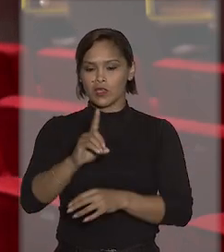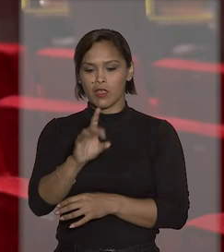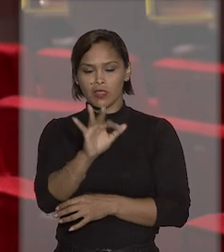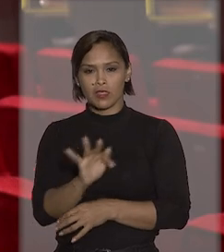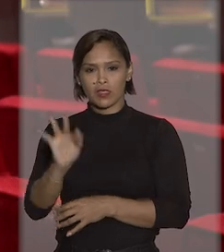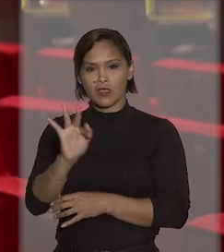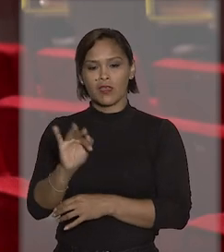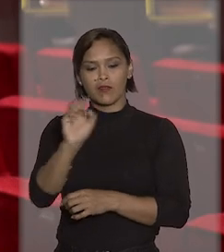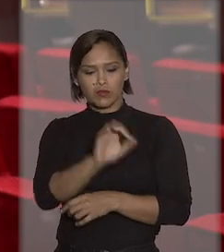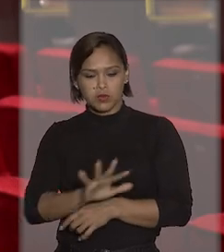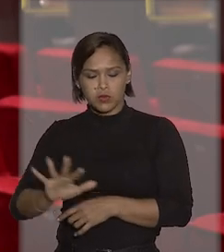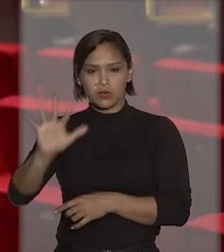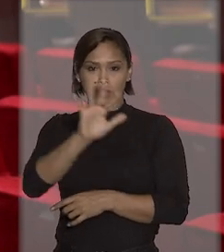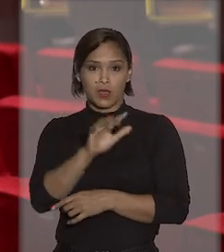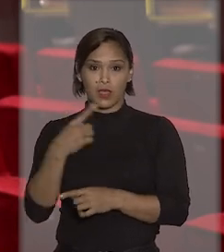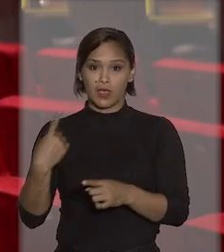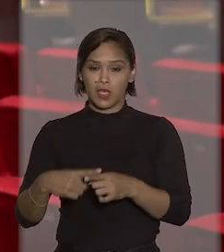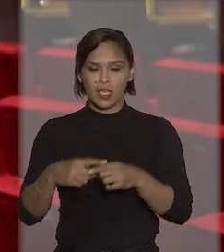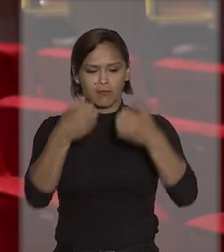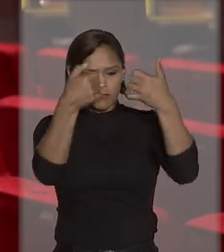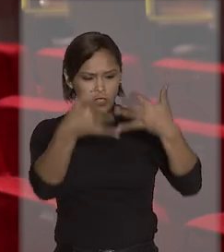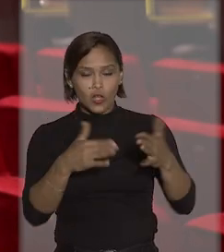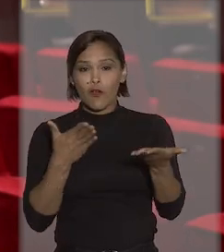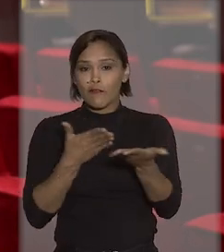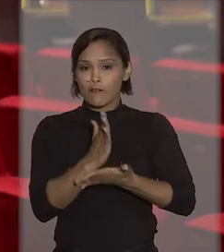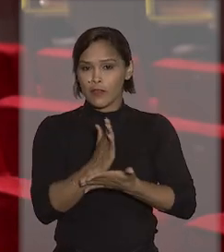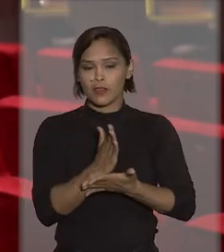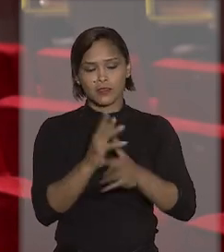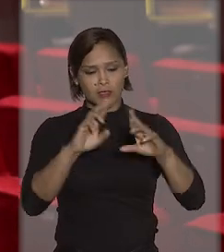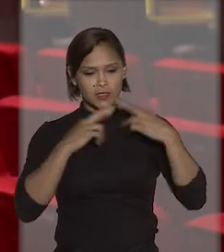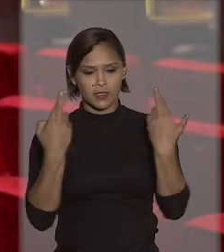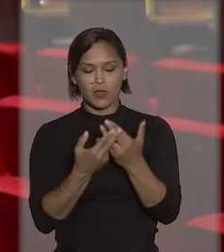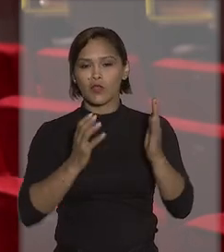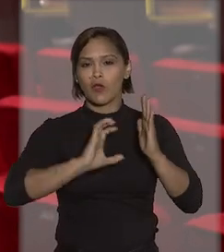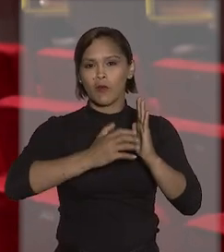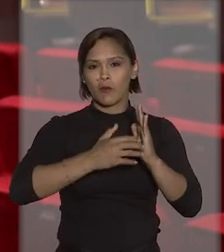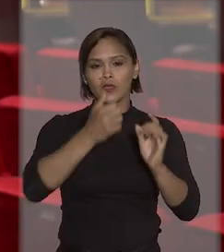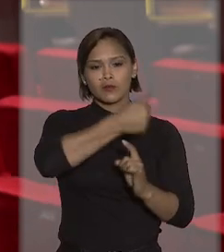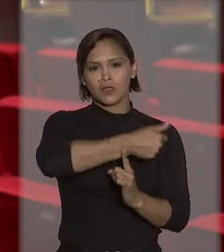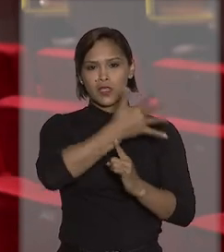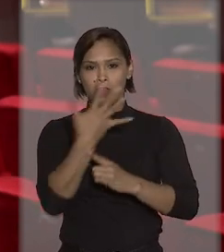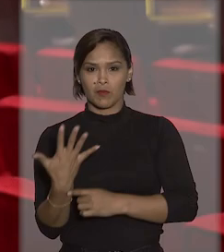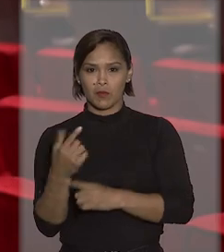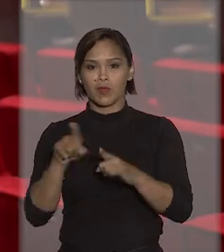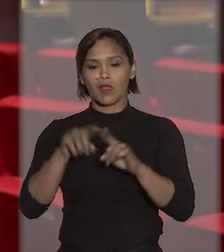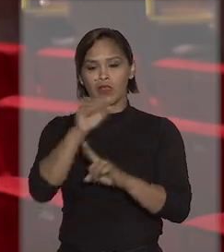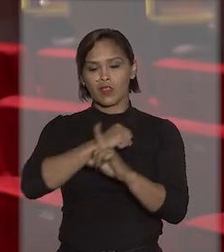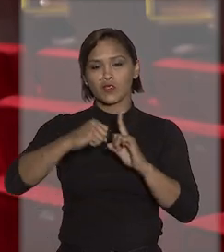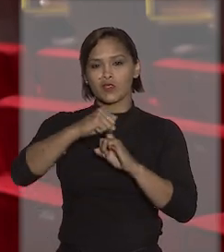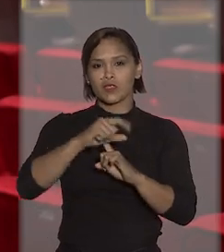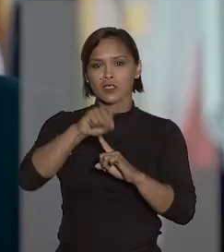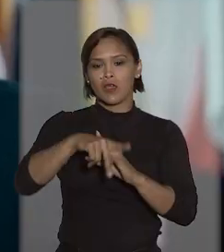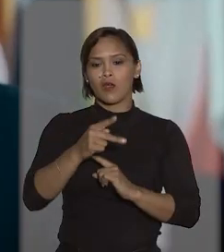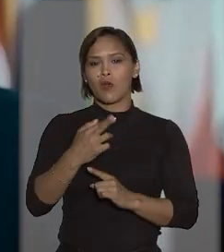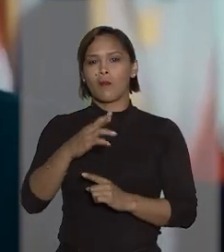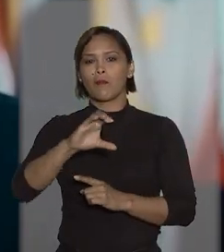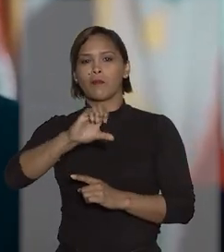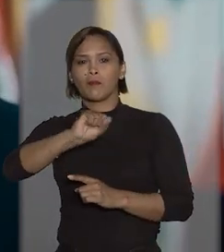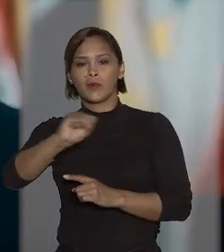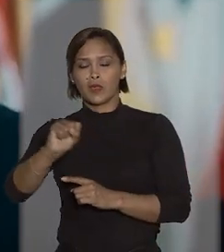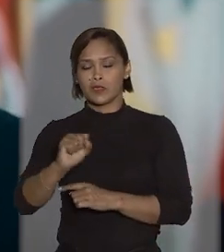Distrito Federal e dos Territórios, que declarou válidas as reuniões do Partido Republicano da Ordem Social. O PROS,